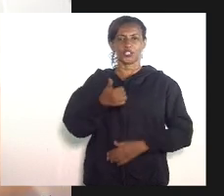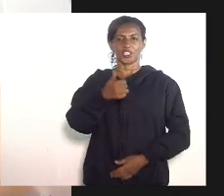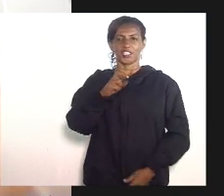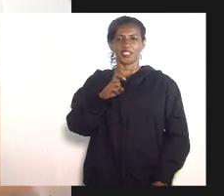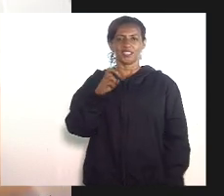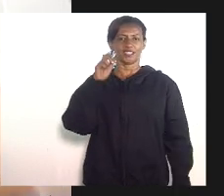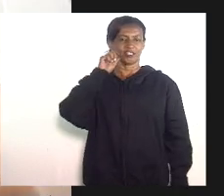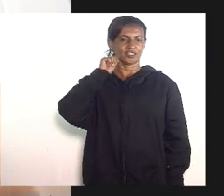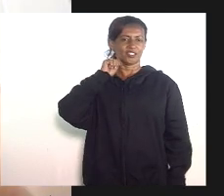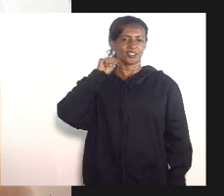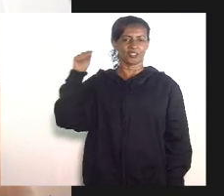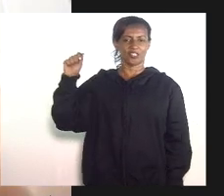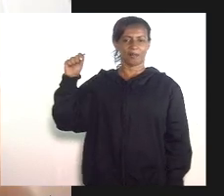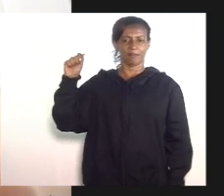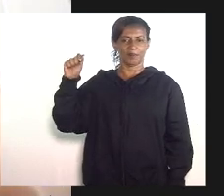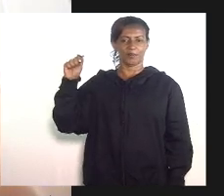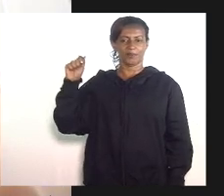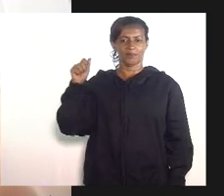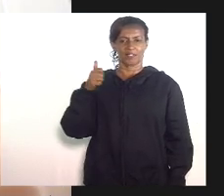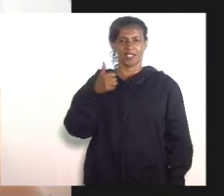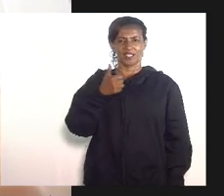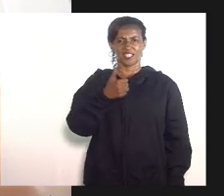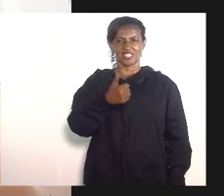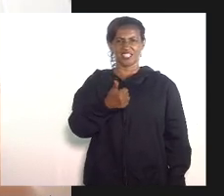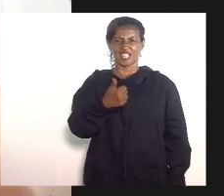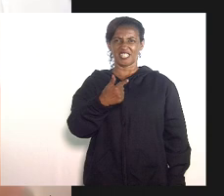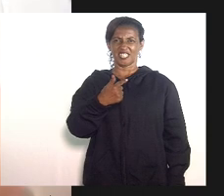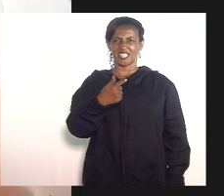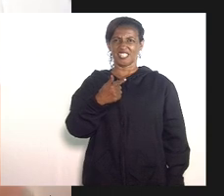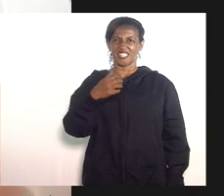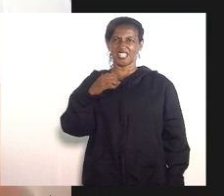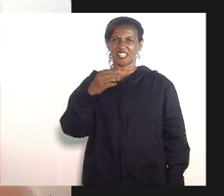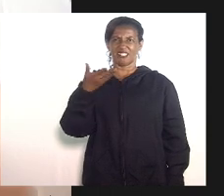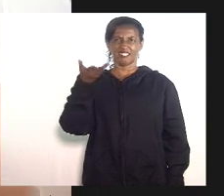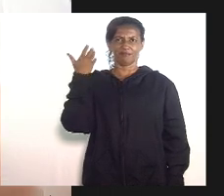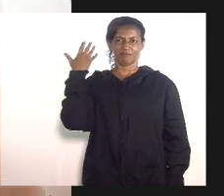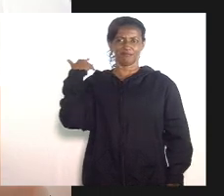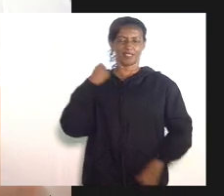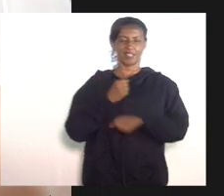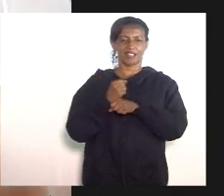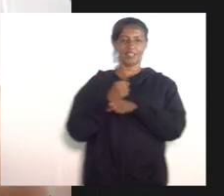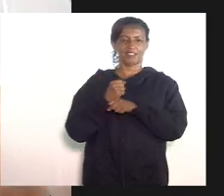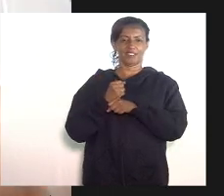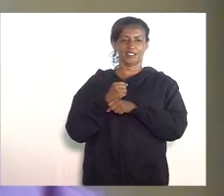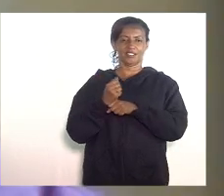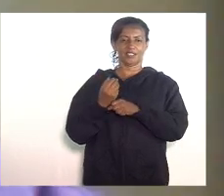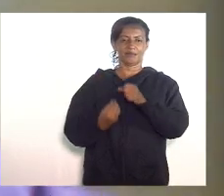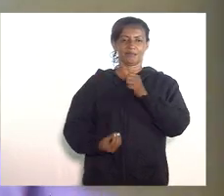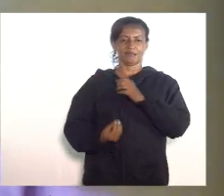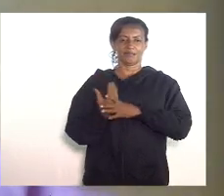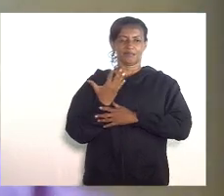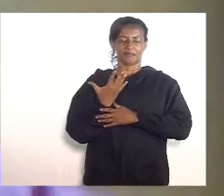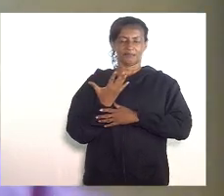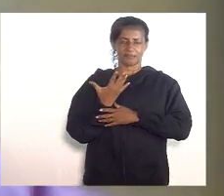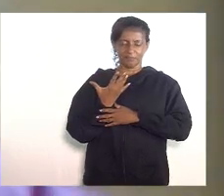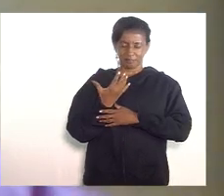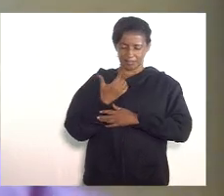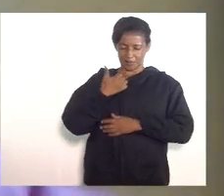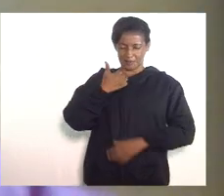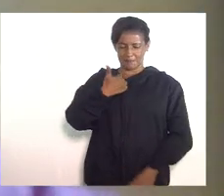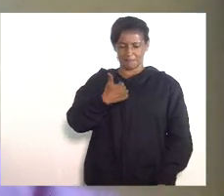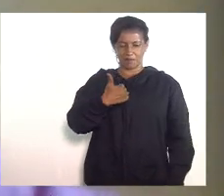há 170 e poucos anos atrás nascia em 1850